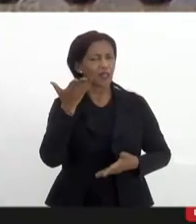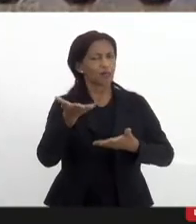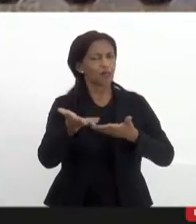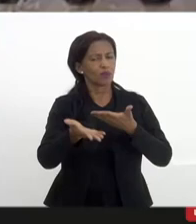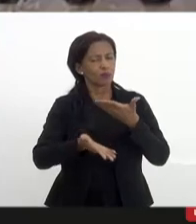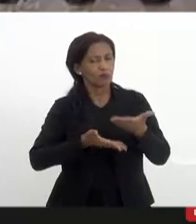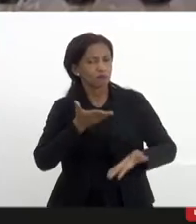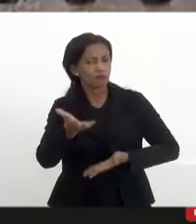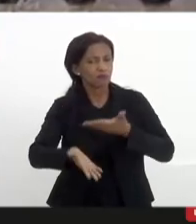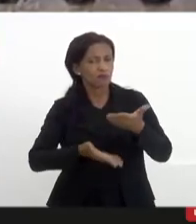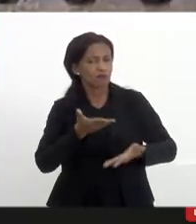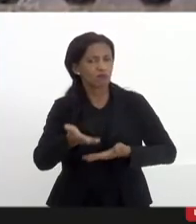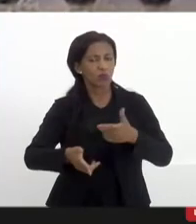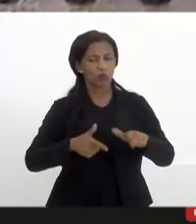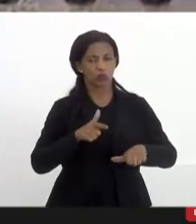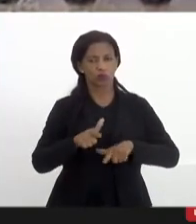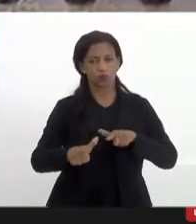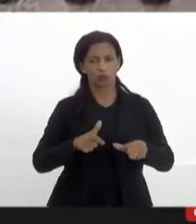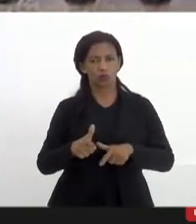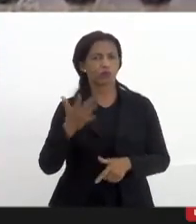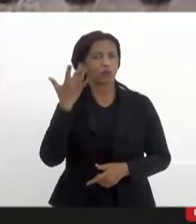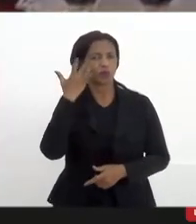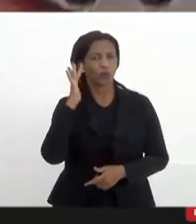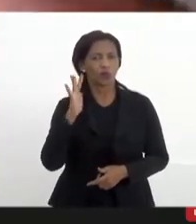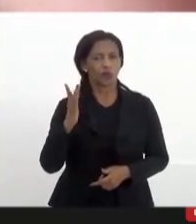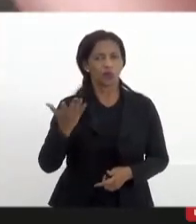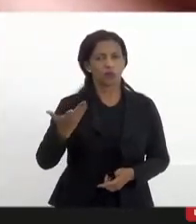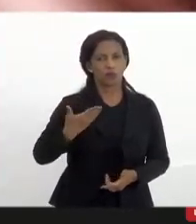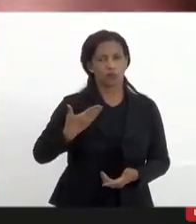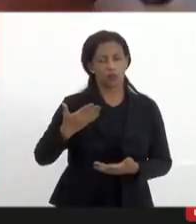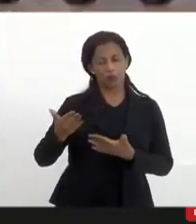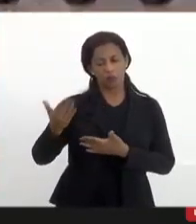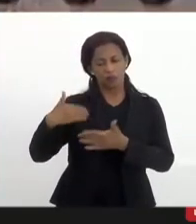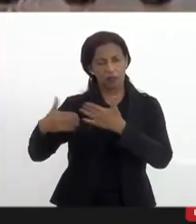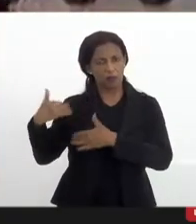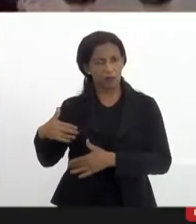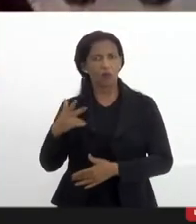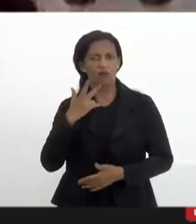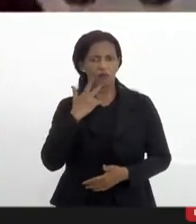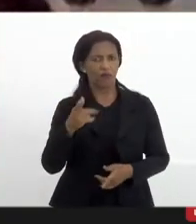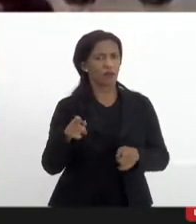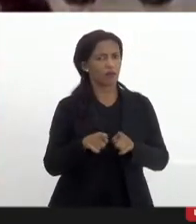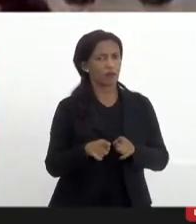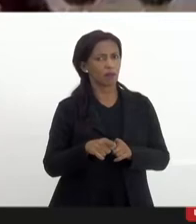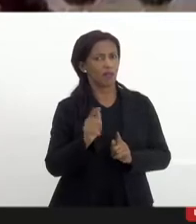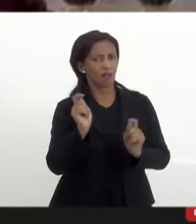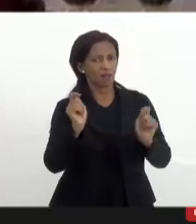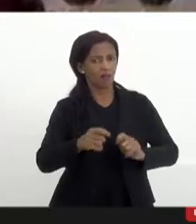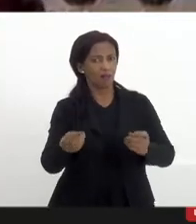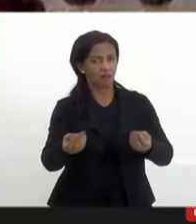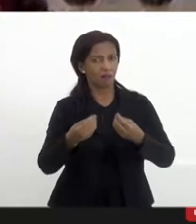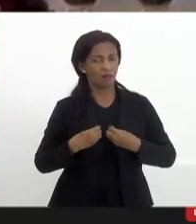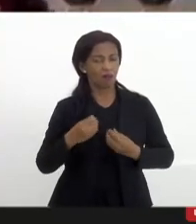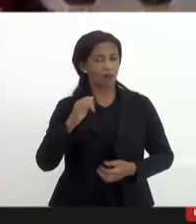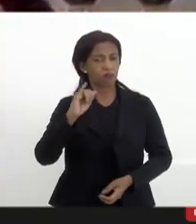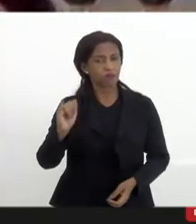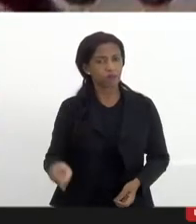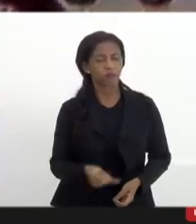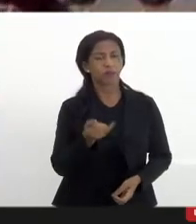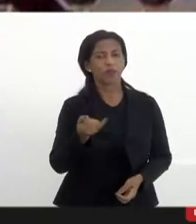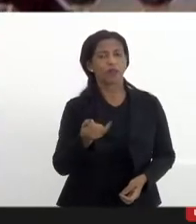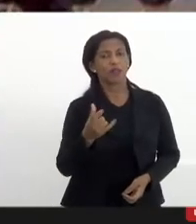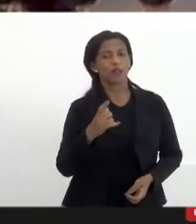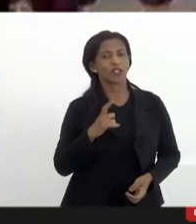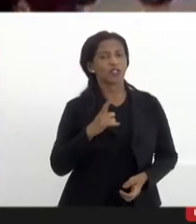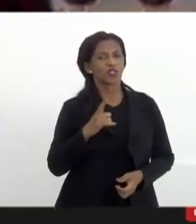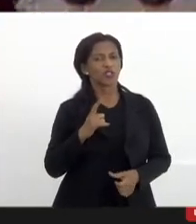que elas prestam acho que os companheiros que vão me suceder vão falar isso também dá para nós a possibilidade de